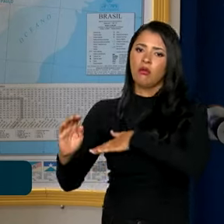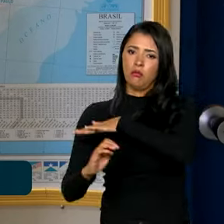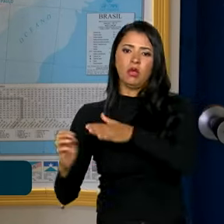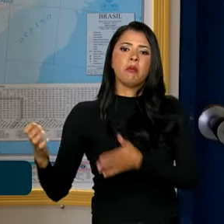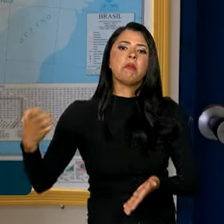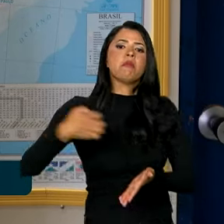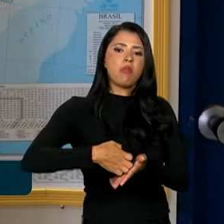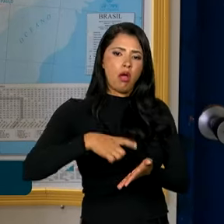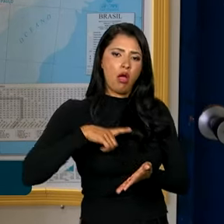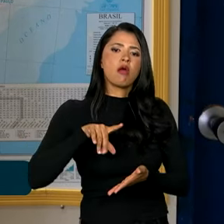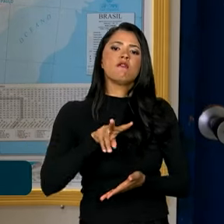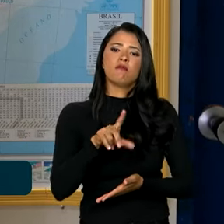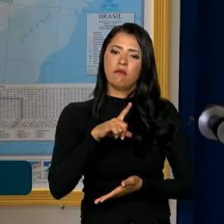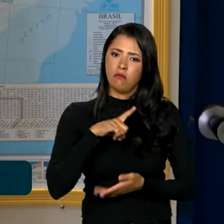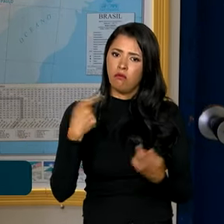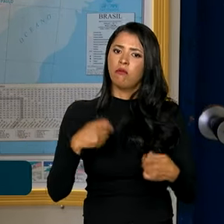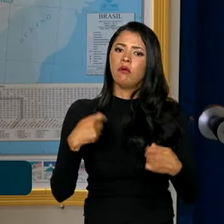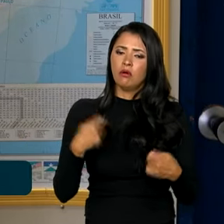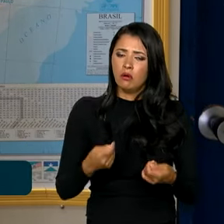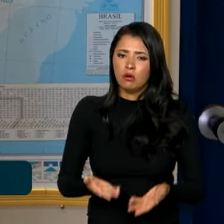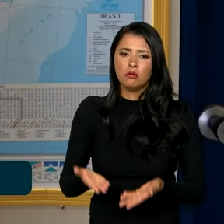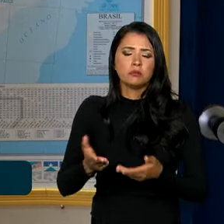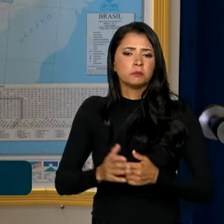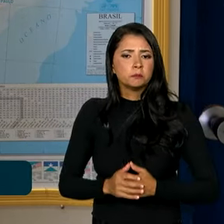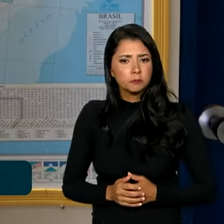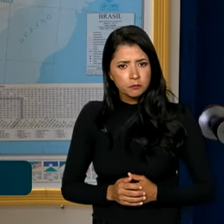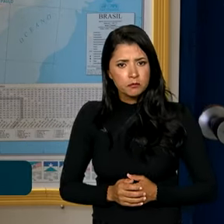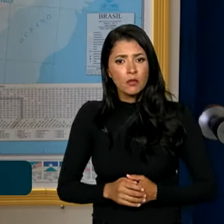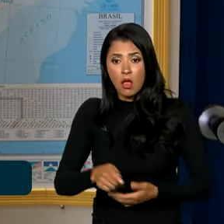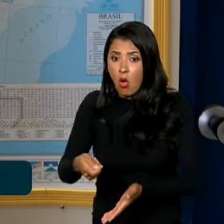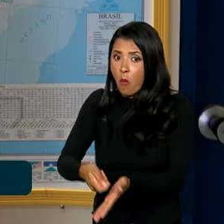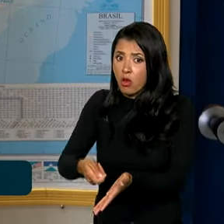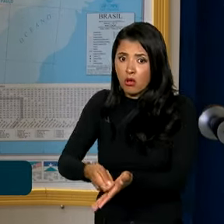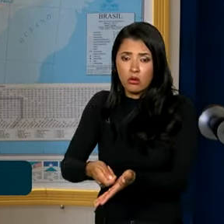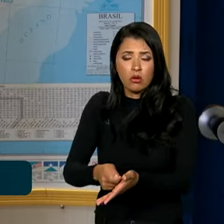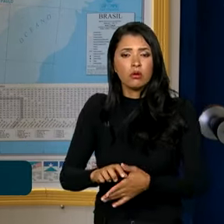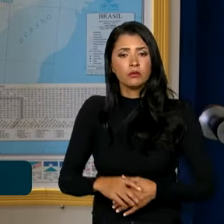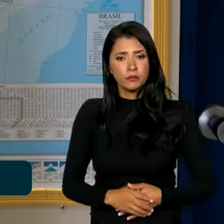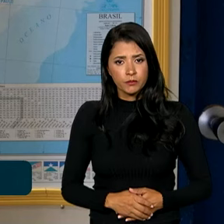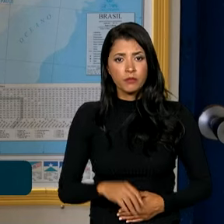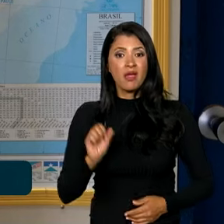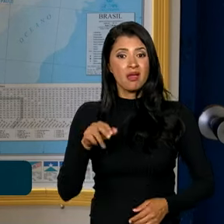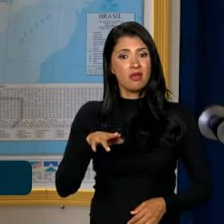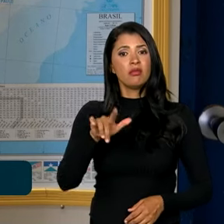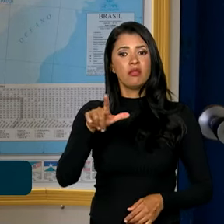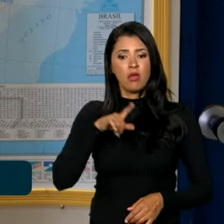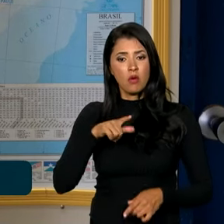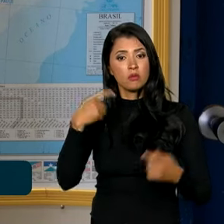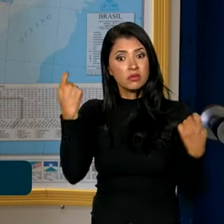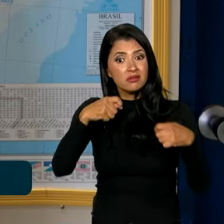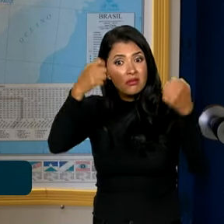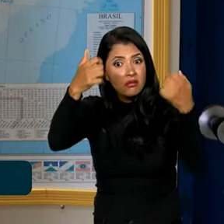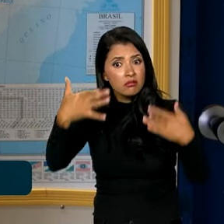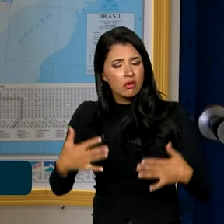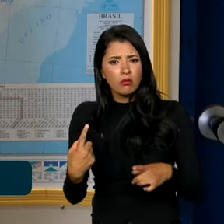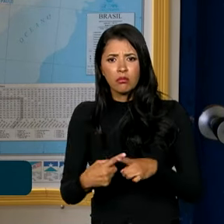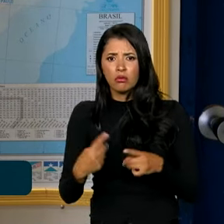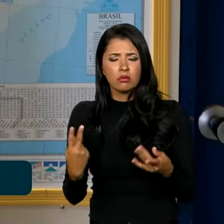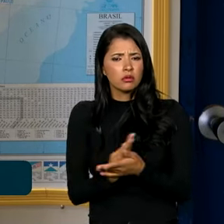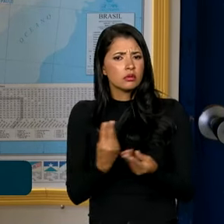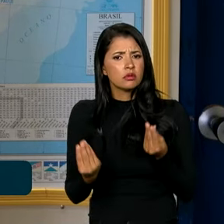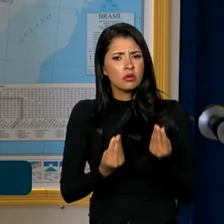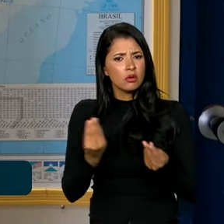e devem ser ressarcidos obrigatoriamente. A Enel vai ter que prestar esclarecimentos